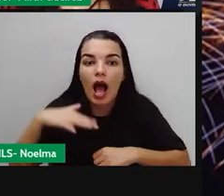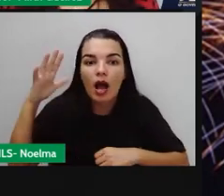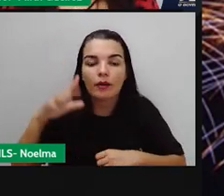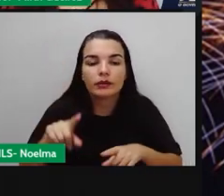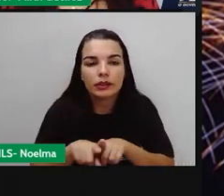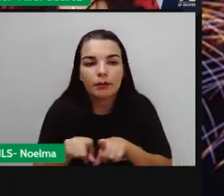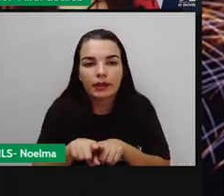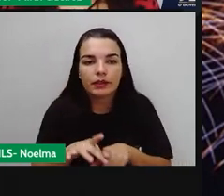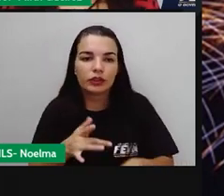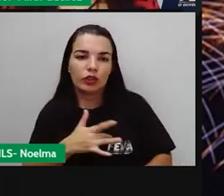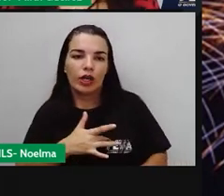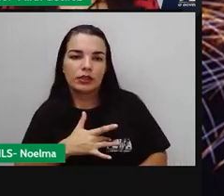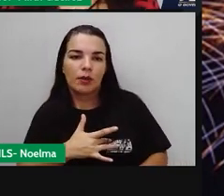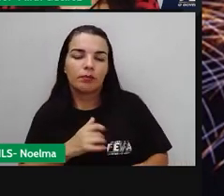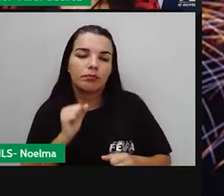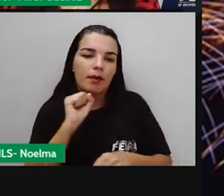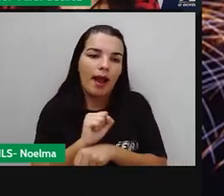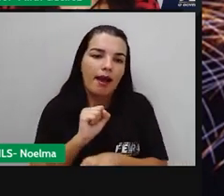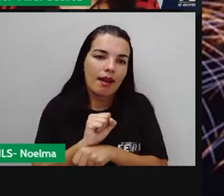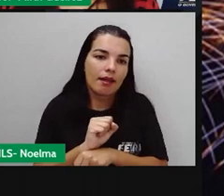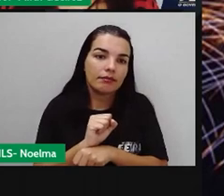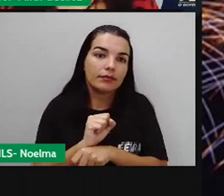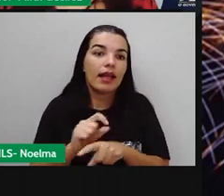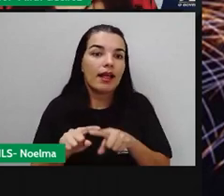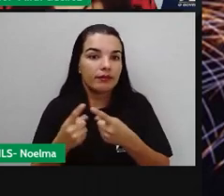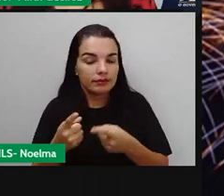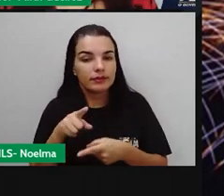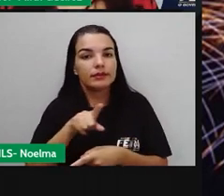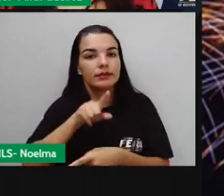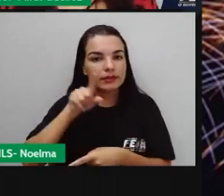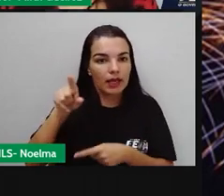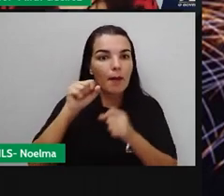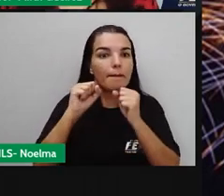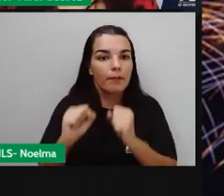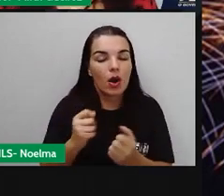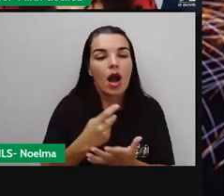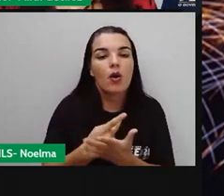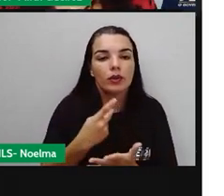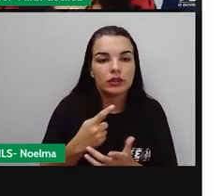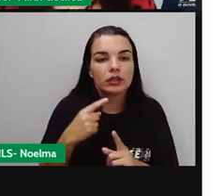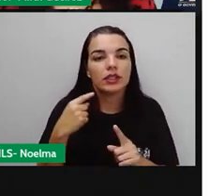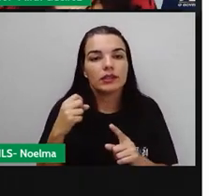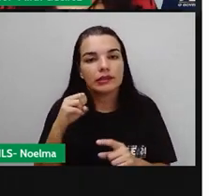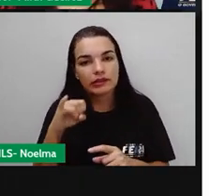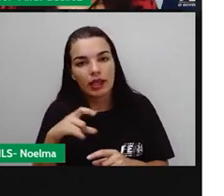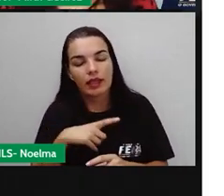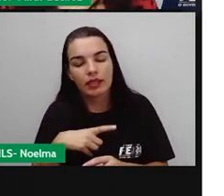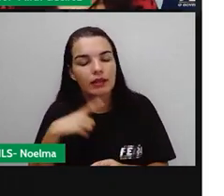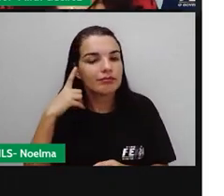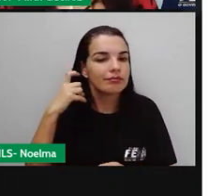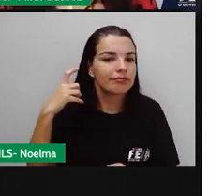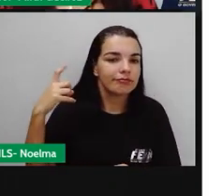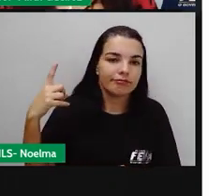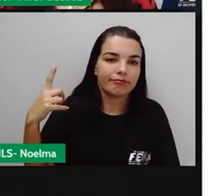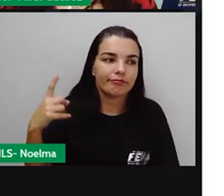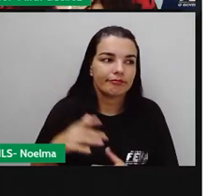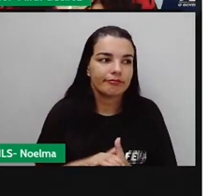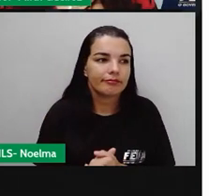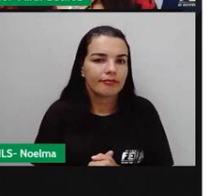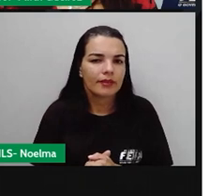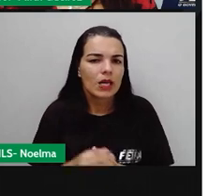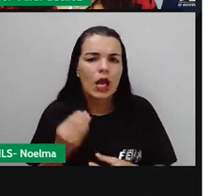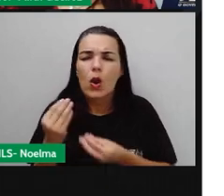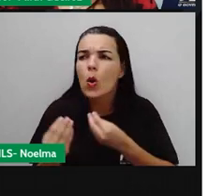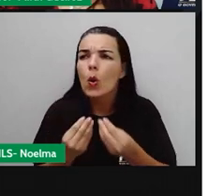taquicardia. São aí os sinais clínicos que eles estão assustados com o barulho. E como